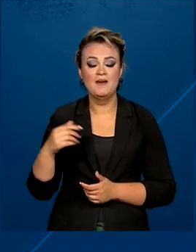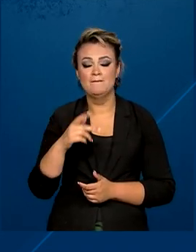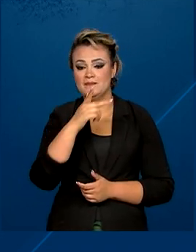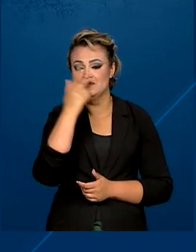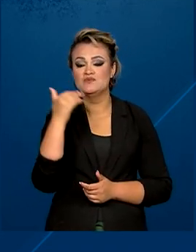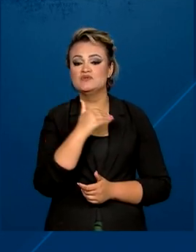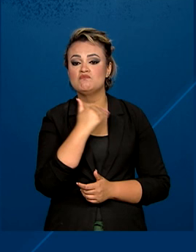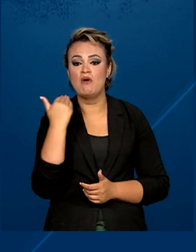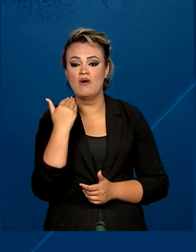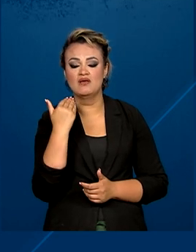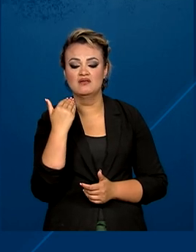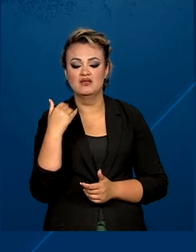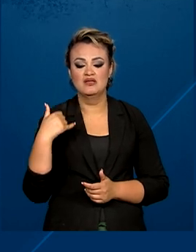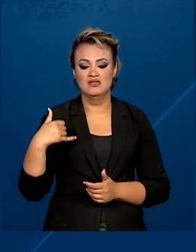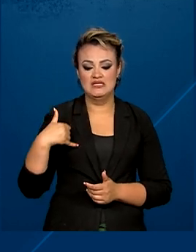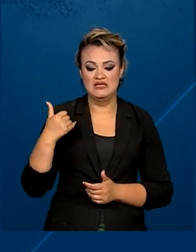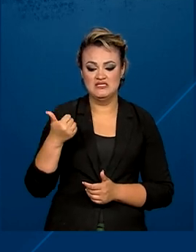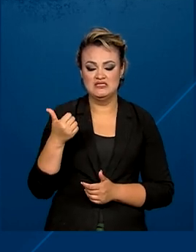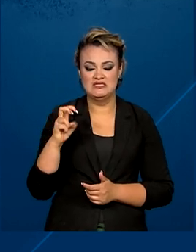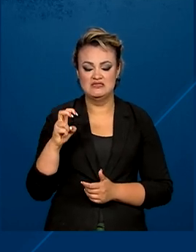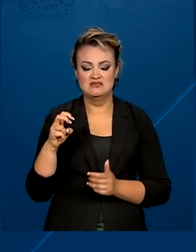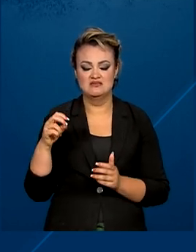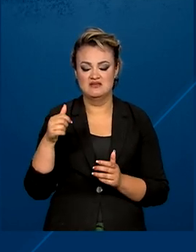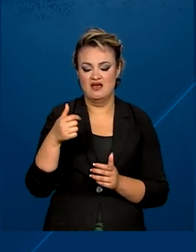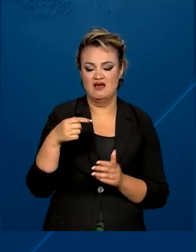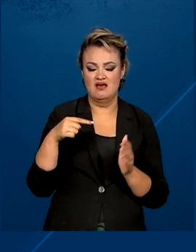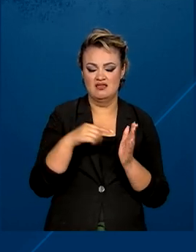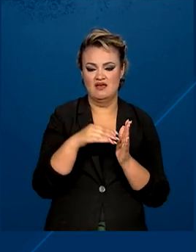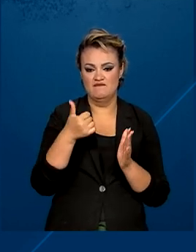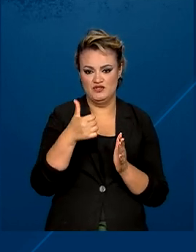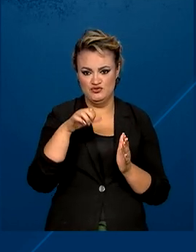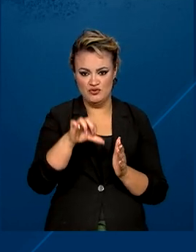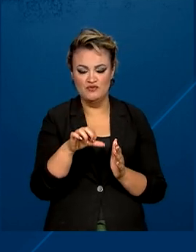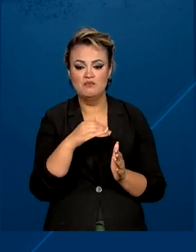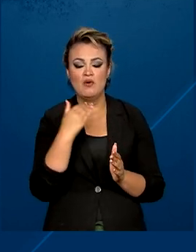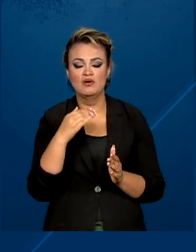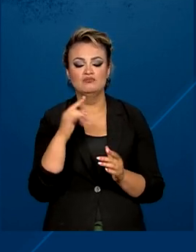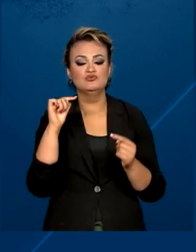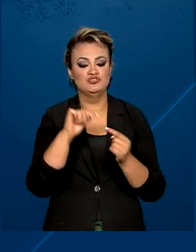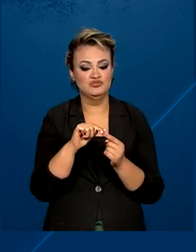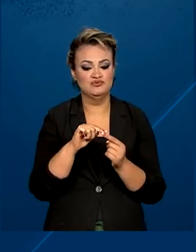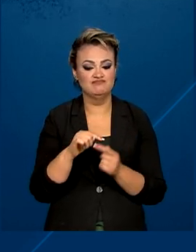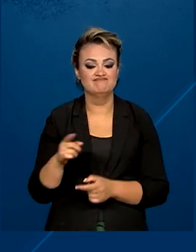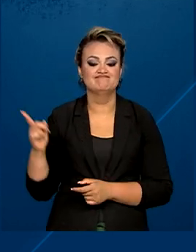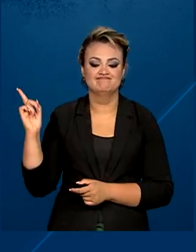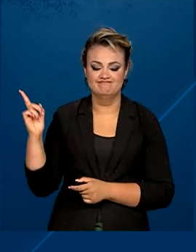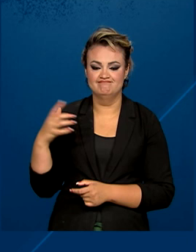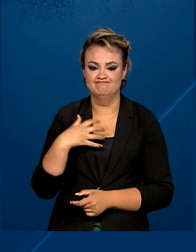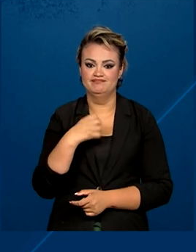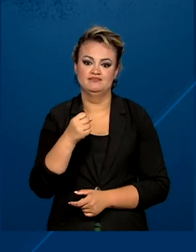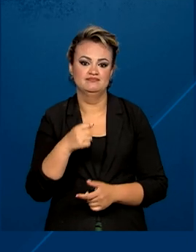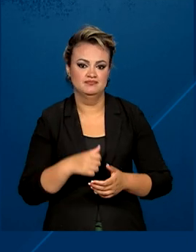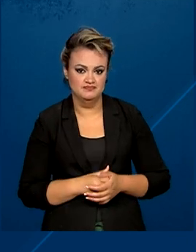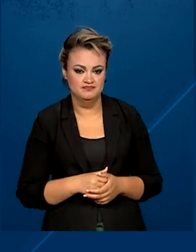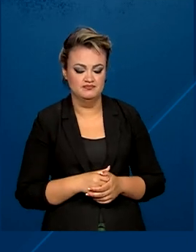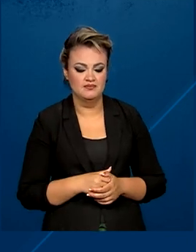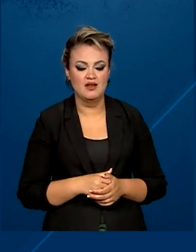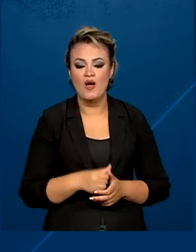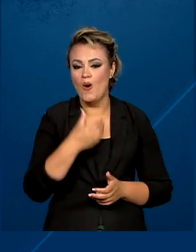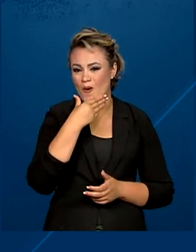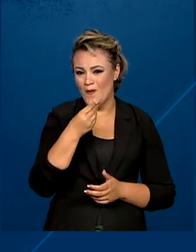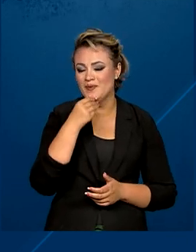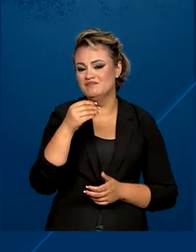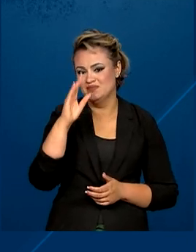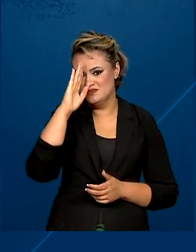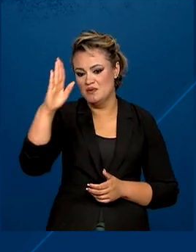morte entre jovens de 15 a 29 anos, depois de acidentes no trânsito, tuberculose e violência interpessoal. Os homens